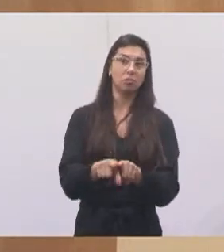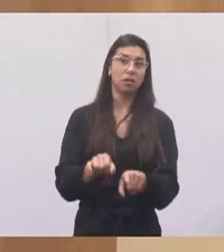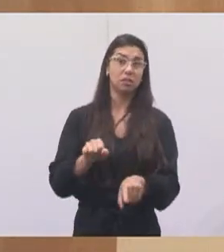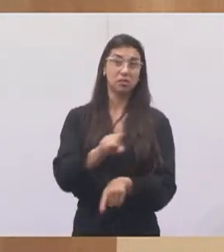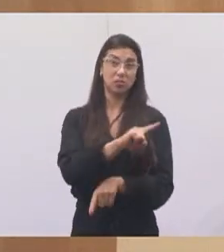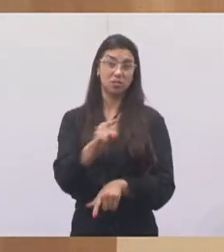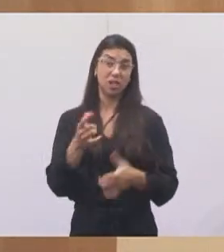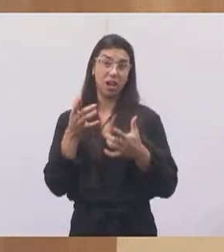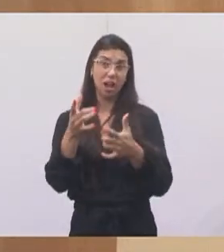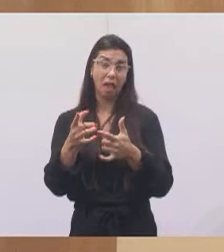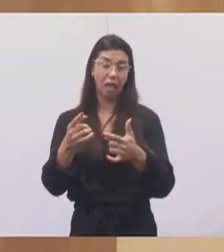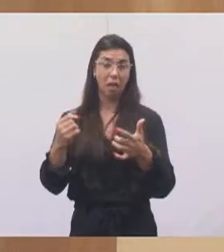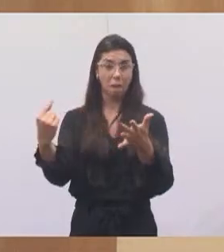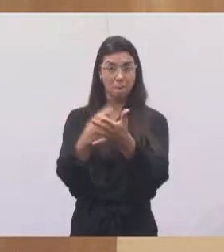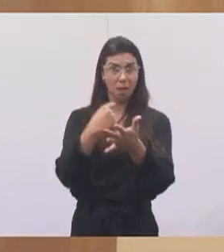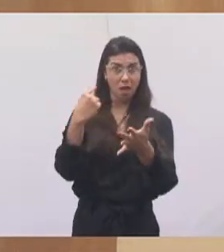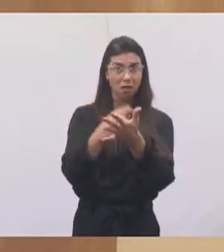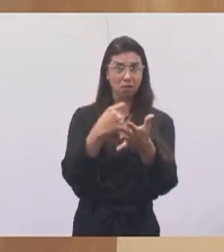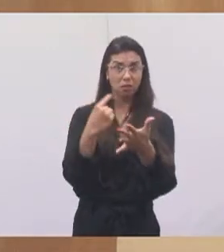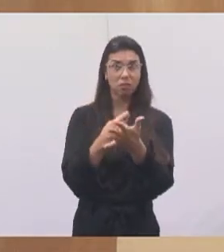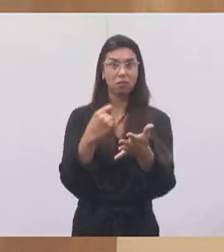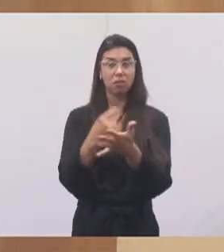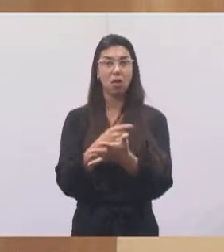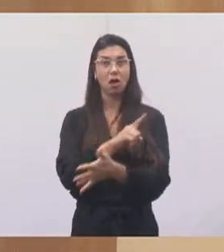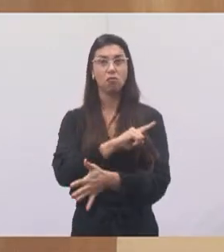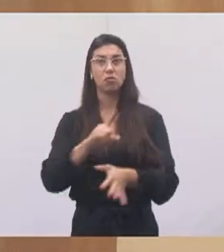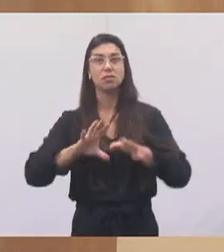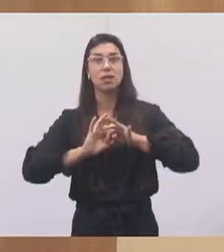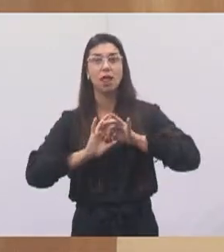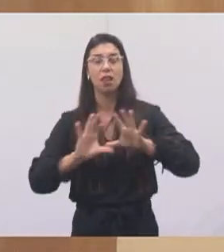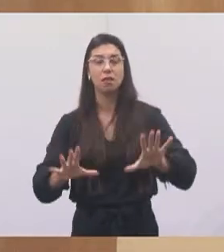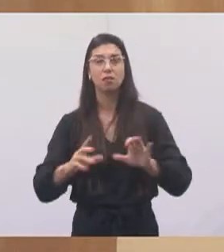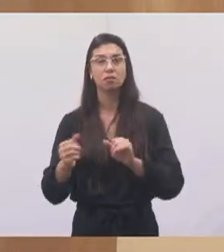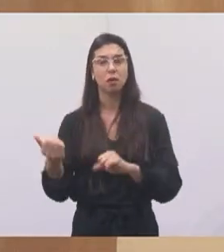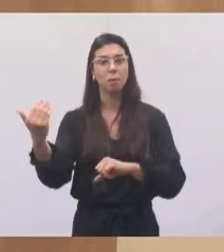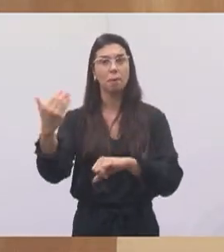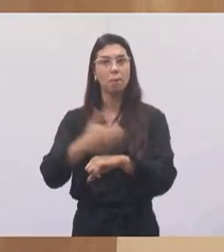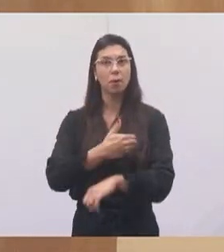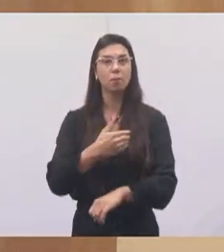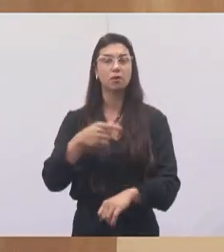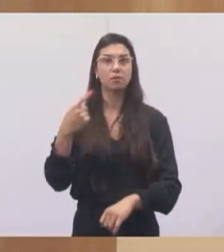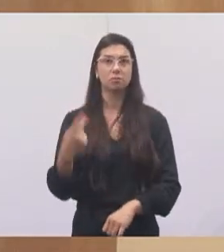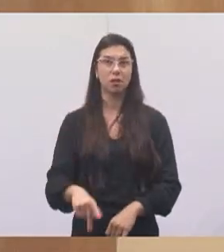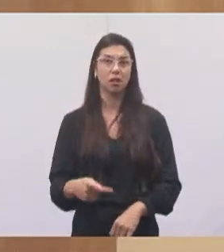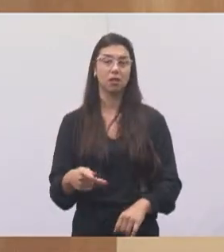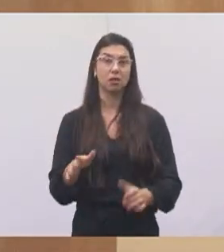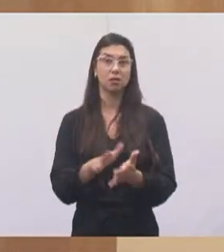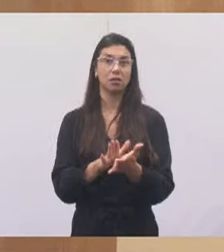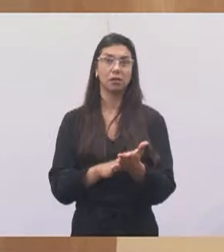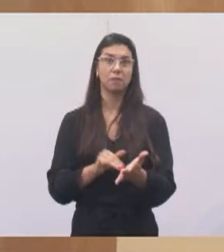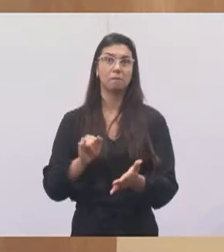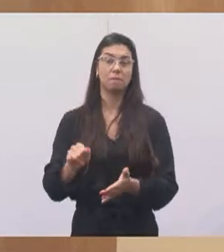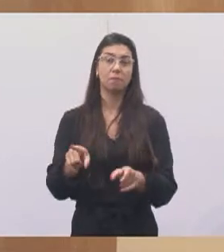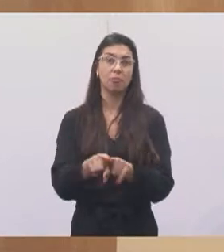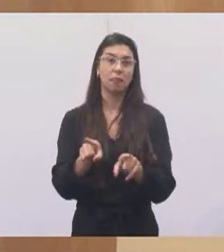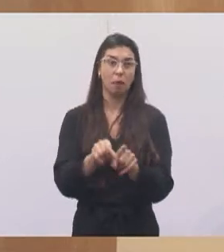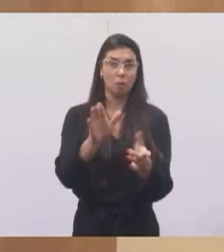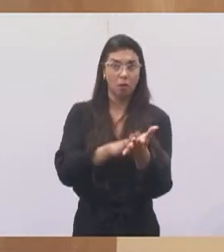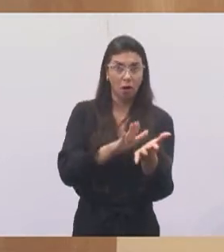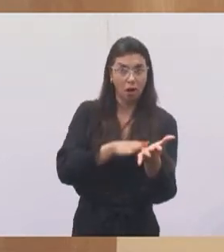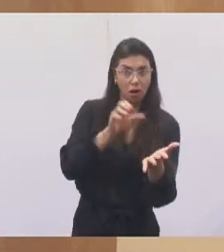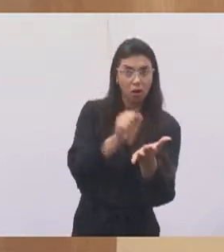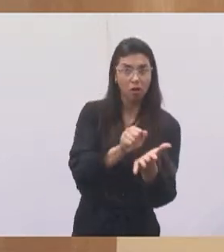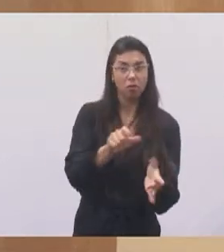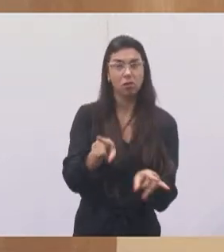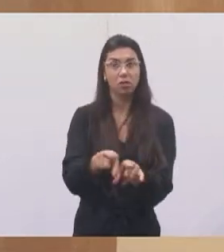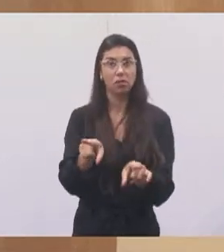pergunta. Muitos ficam indecisos do projeto que a gente votou aqui, dando isenção de multa para você